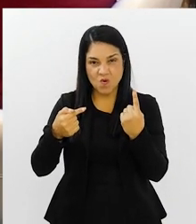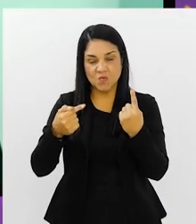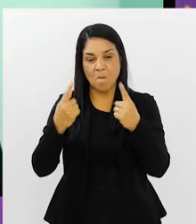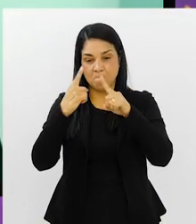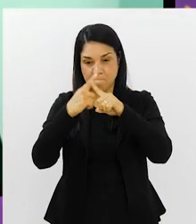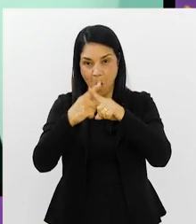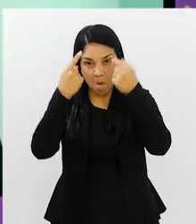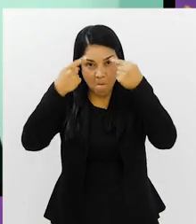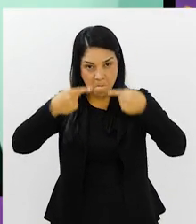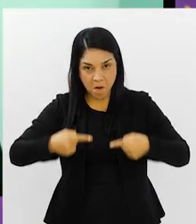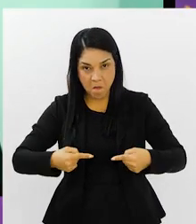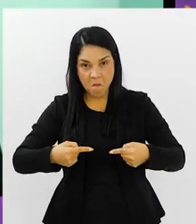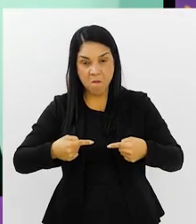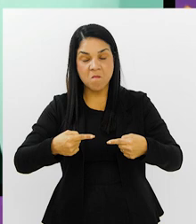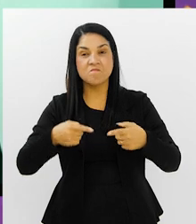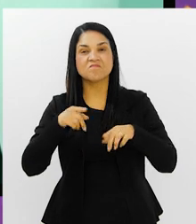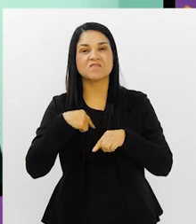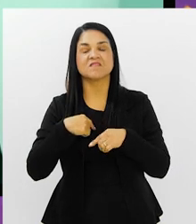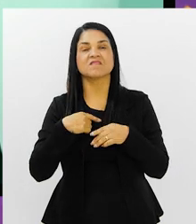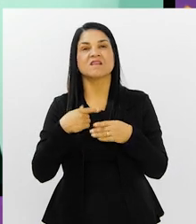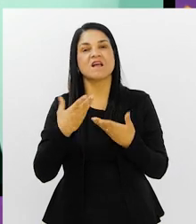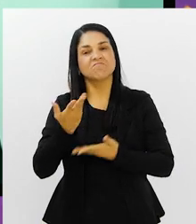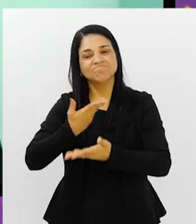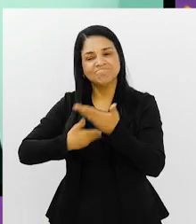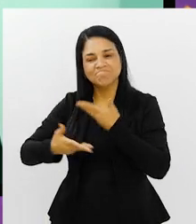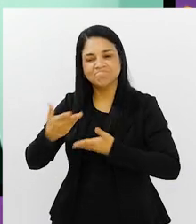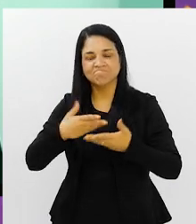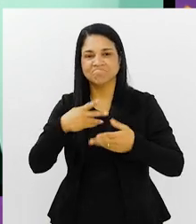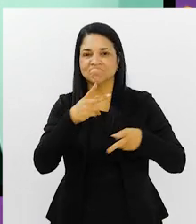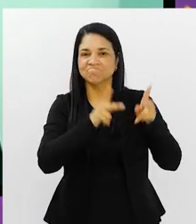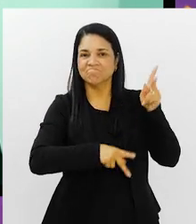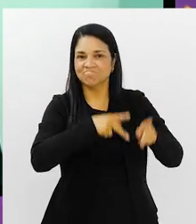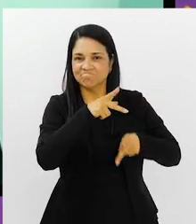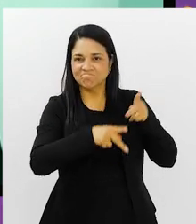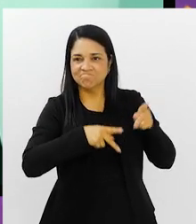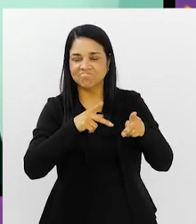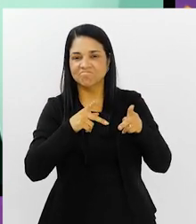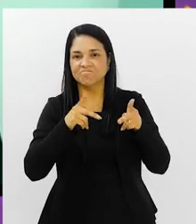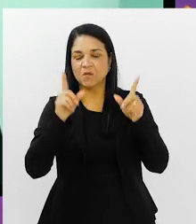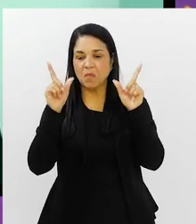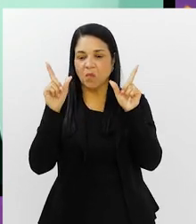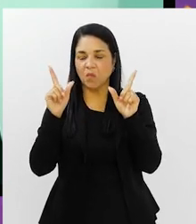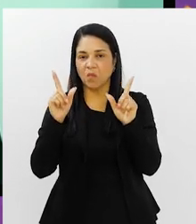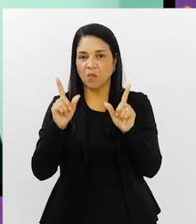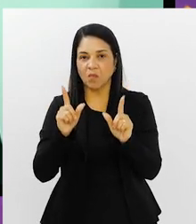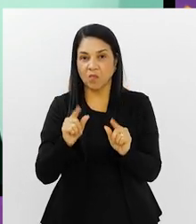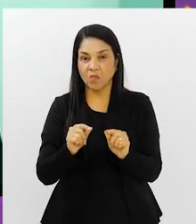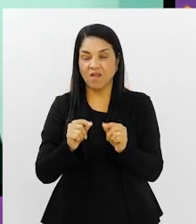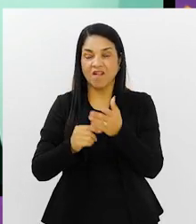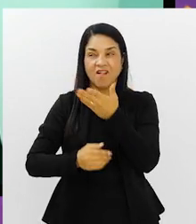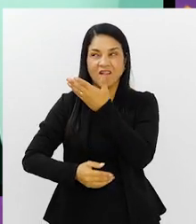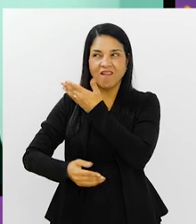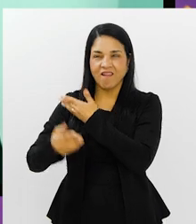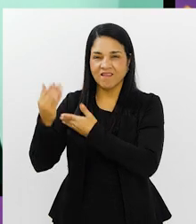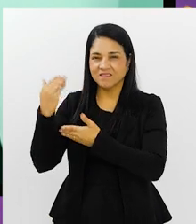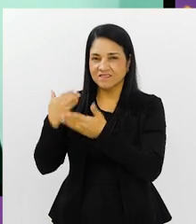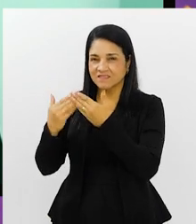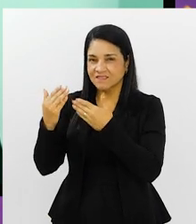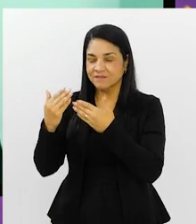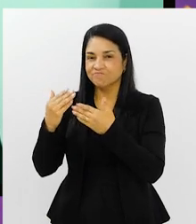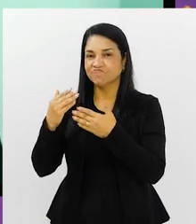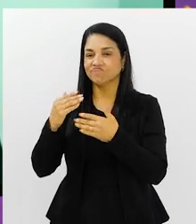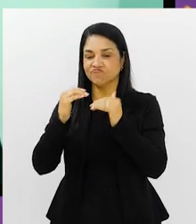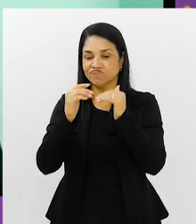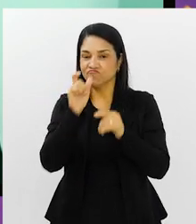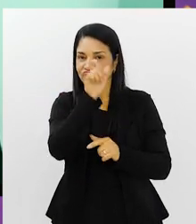relação população brasileira e seleção começou a esfriar. Começou a esfriar lá atrás, primeiro porque os craques